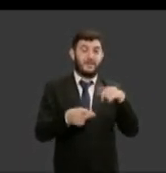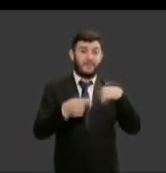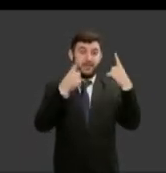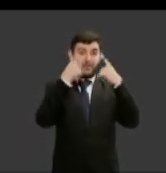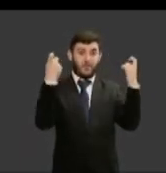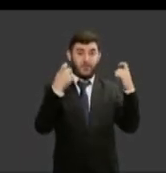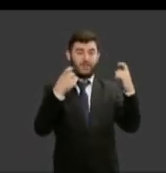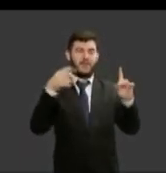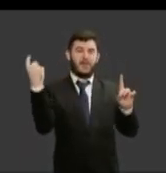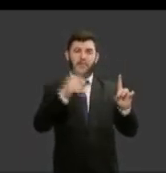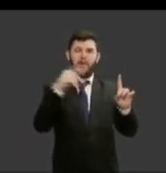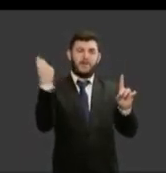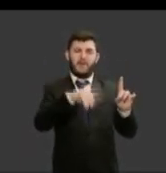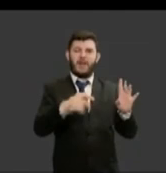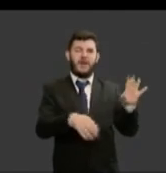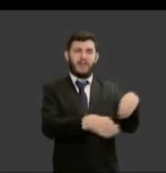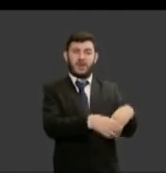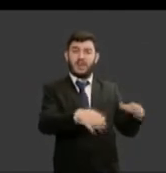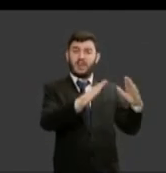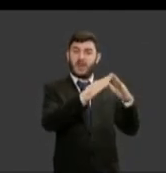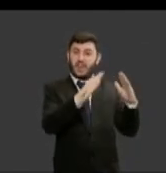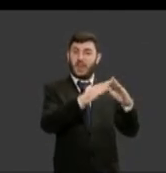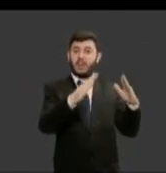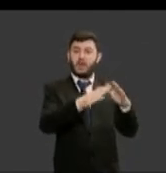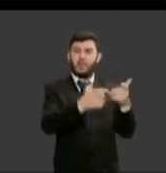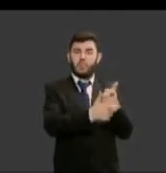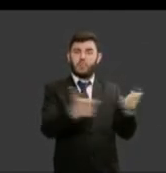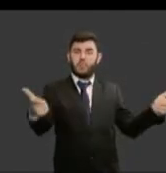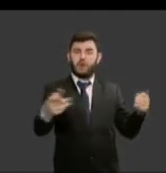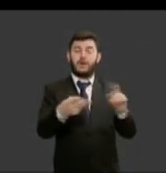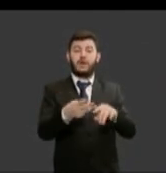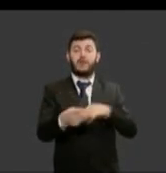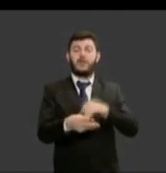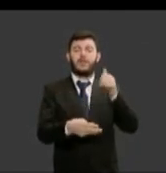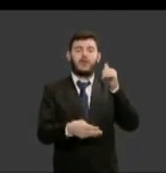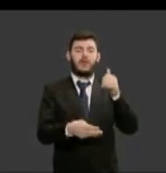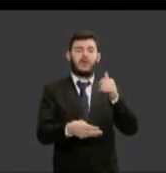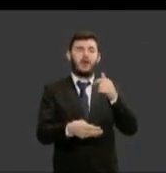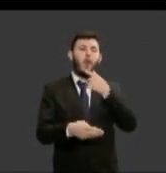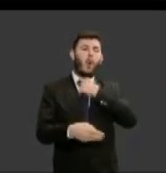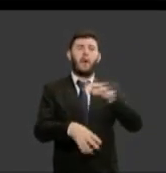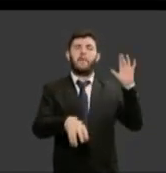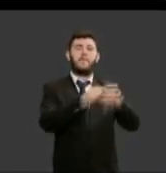e aumento do feminicídio pode passar por favor